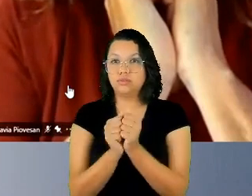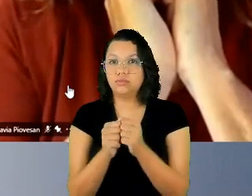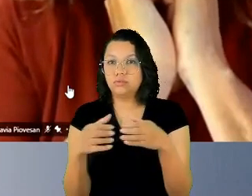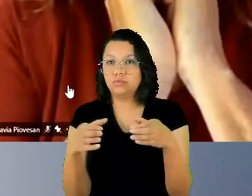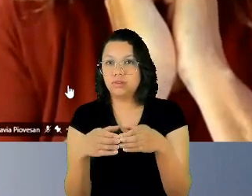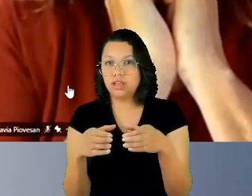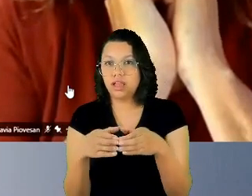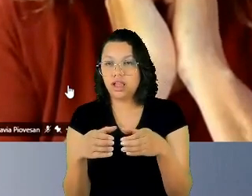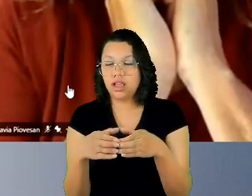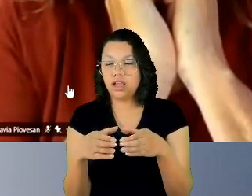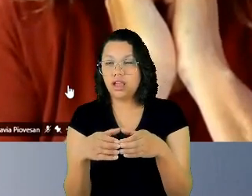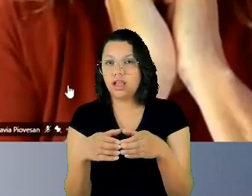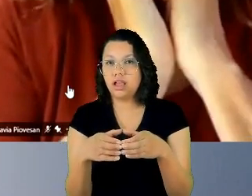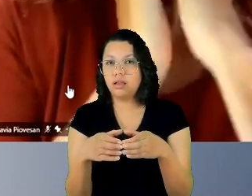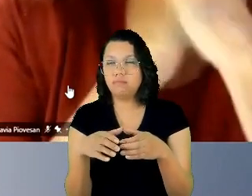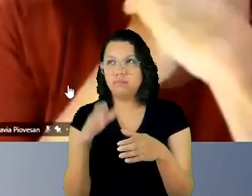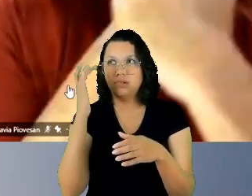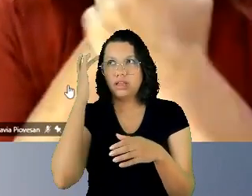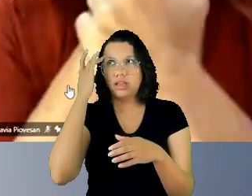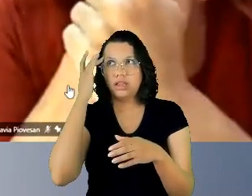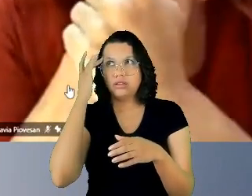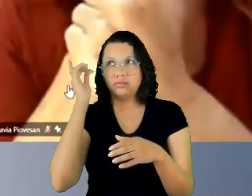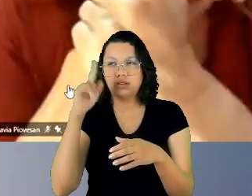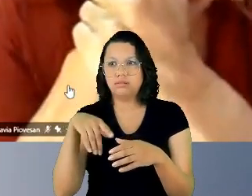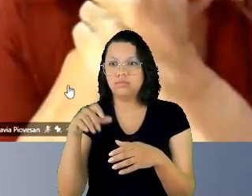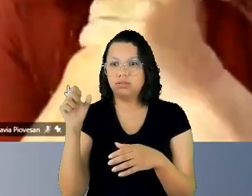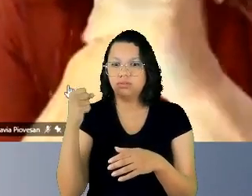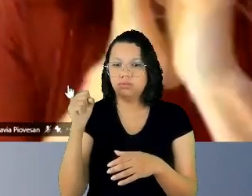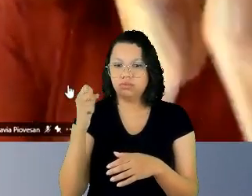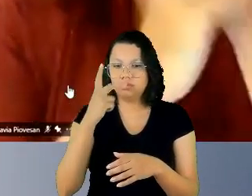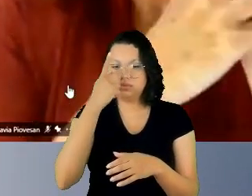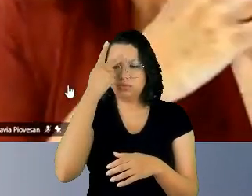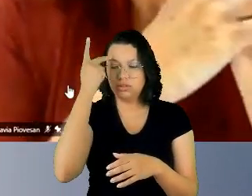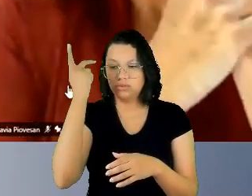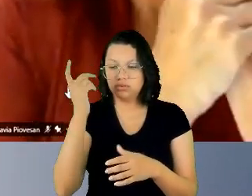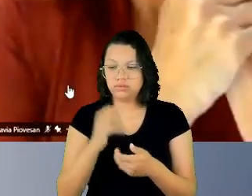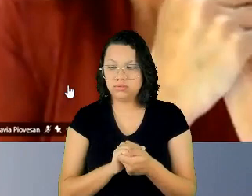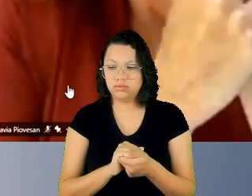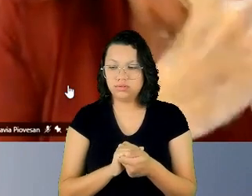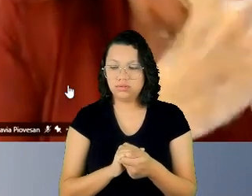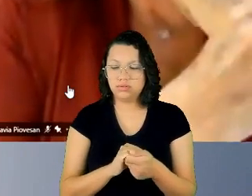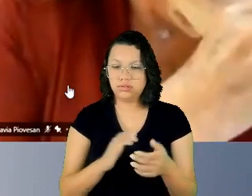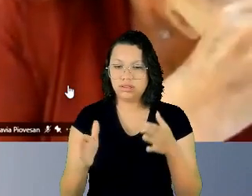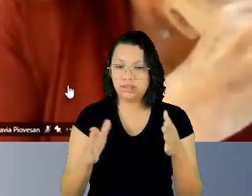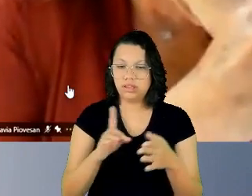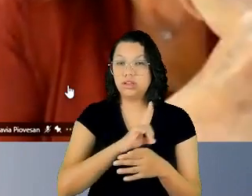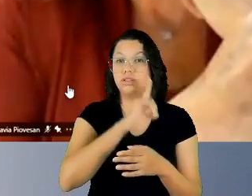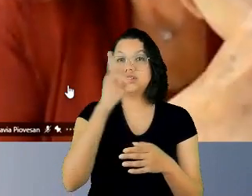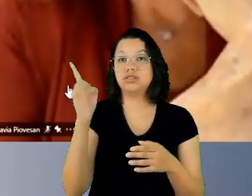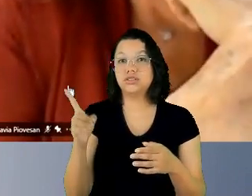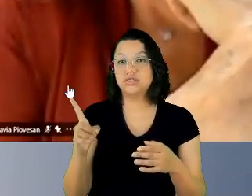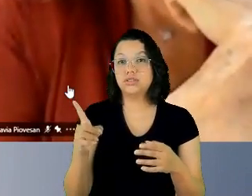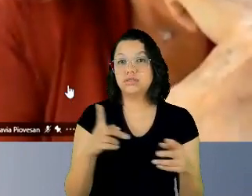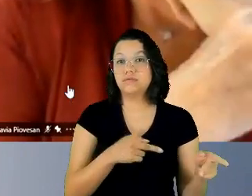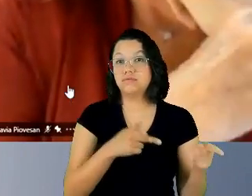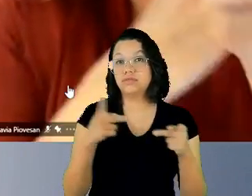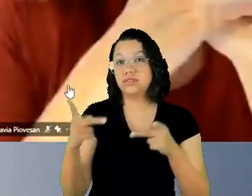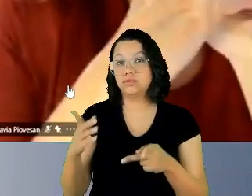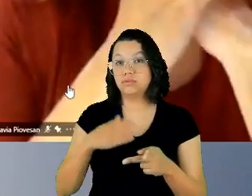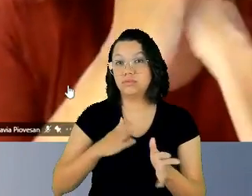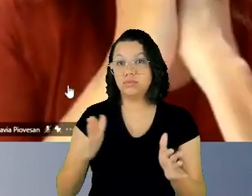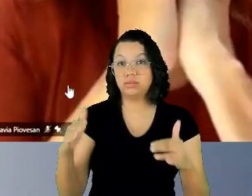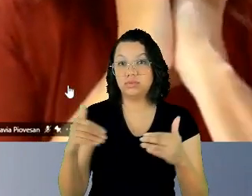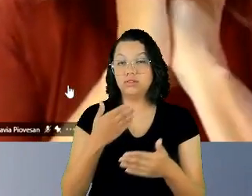pessoas naquele dia visitou meu gabinete pedindo apoio e ali foi dado o primeiro